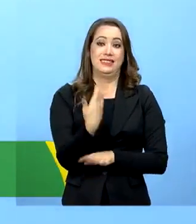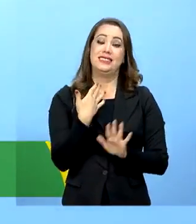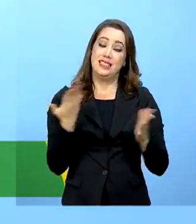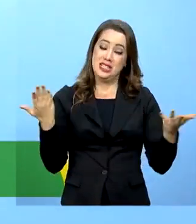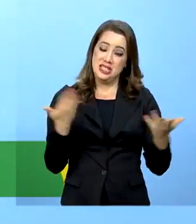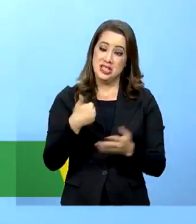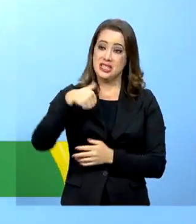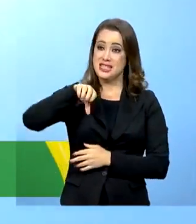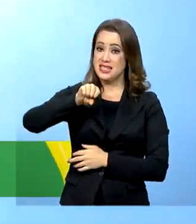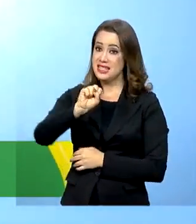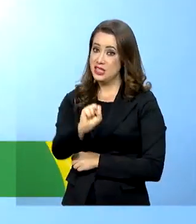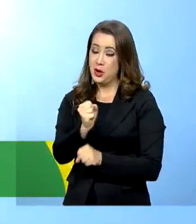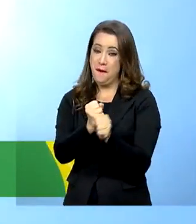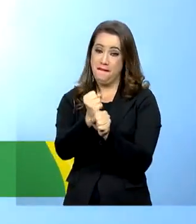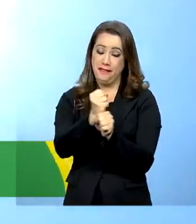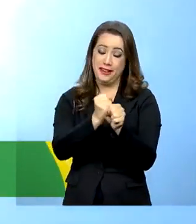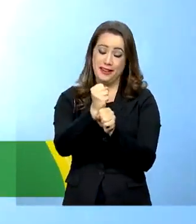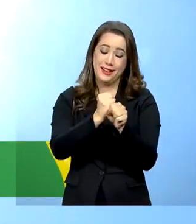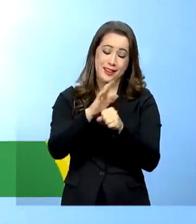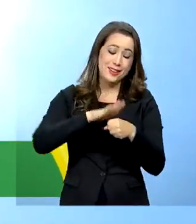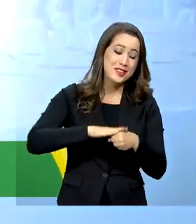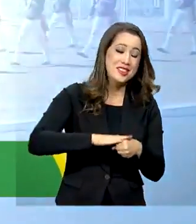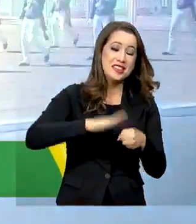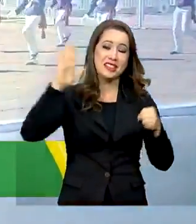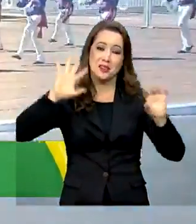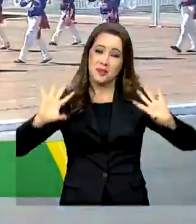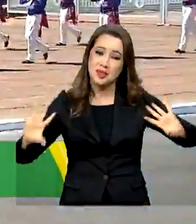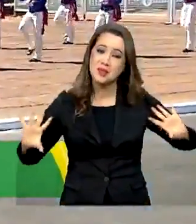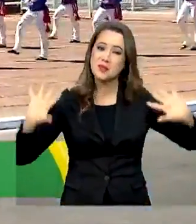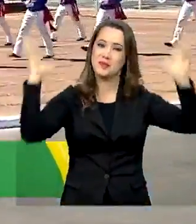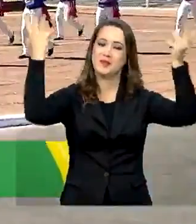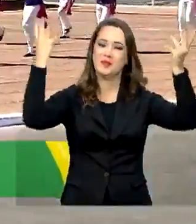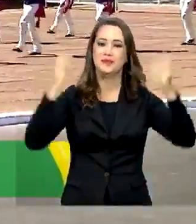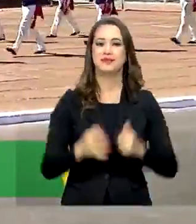198 anos da independência do Brasil.